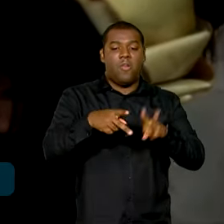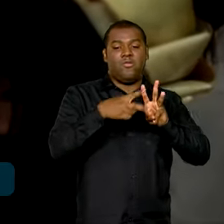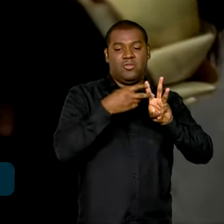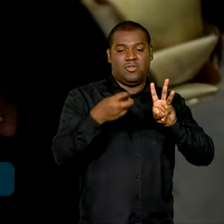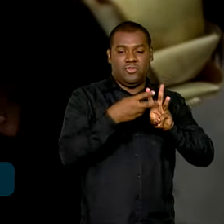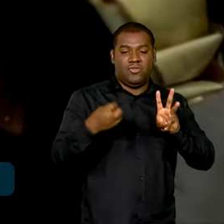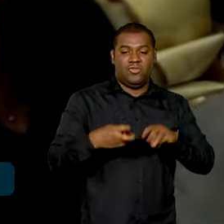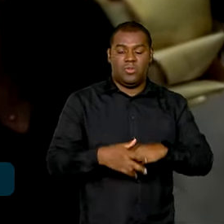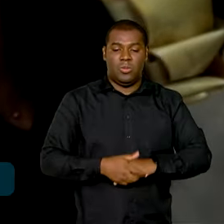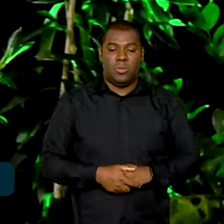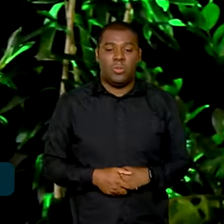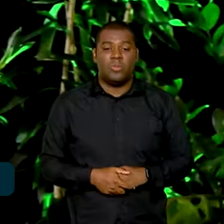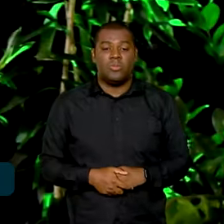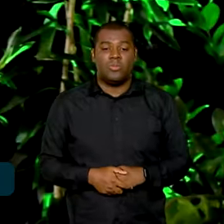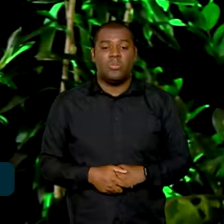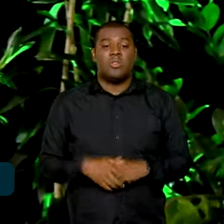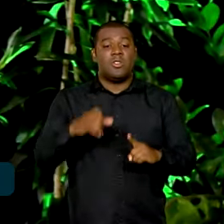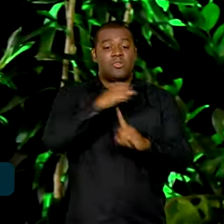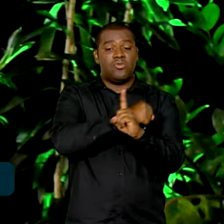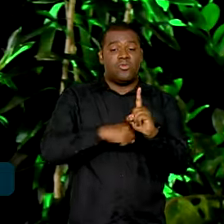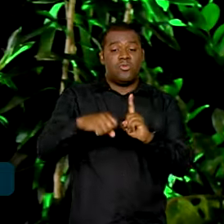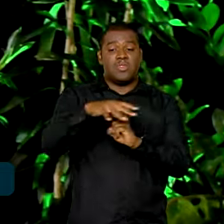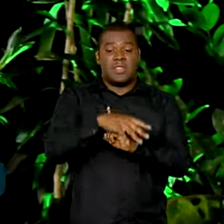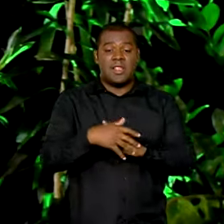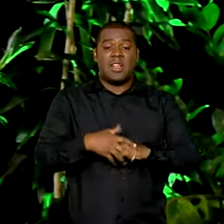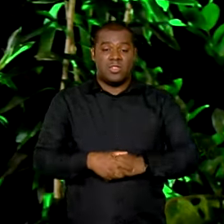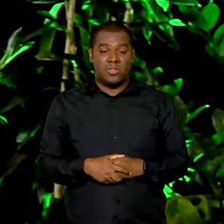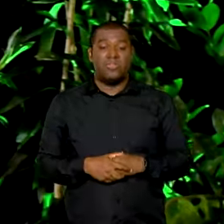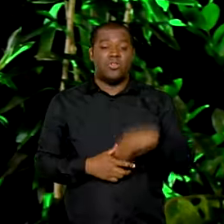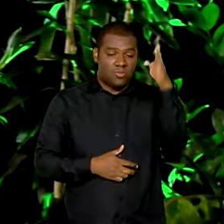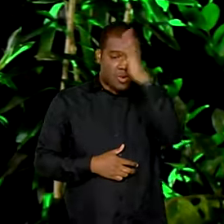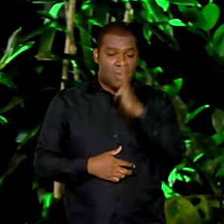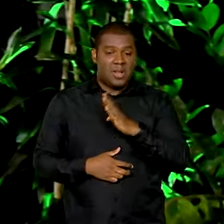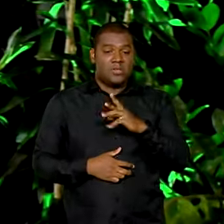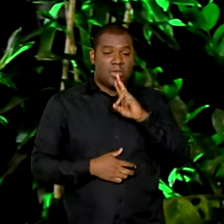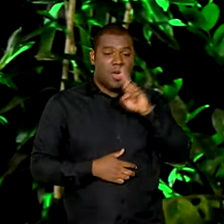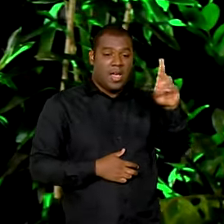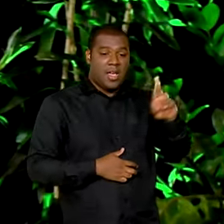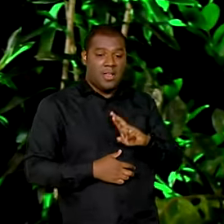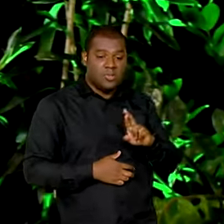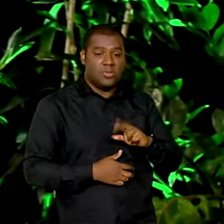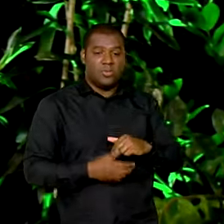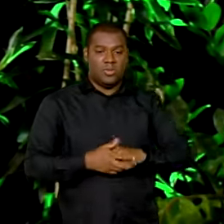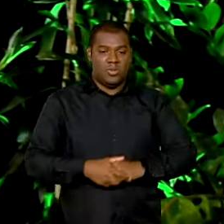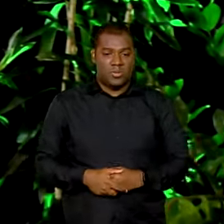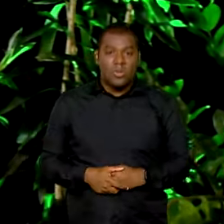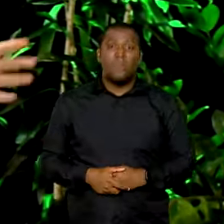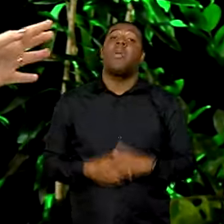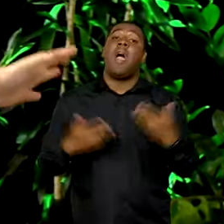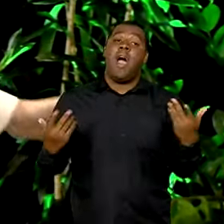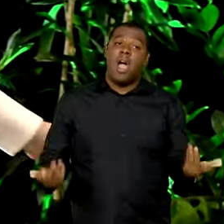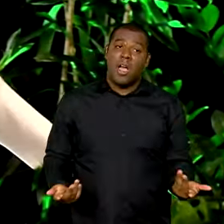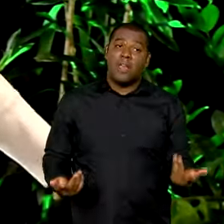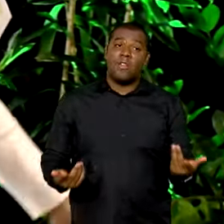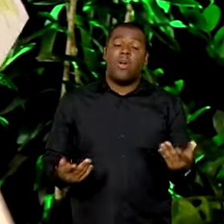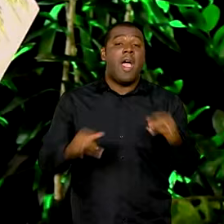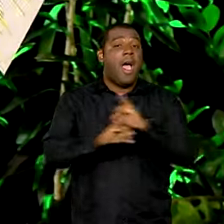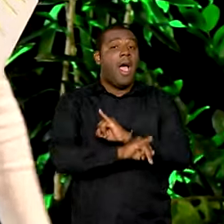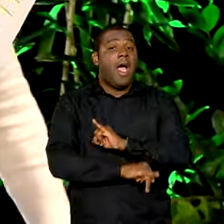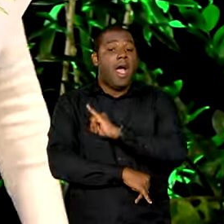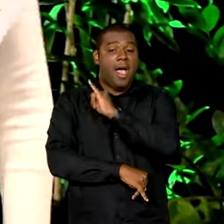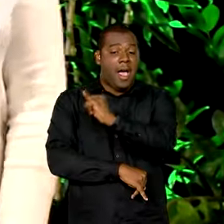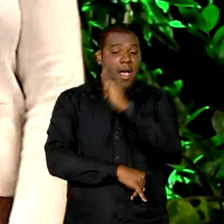Quando nós recebemos da sociedade brasileira a resposta, nós entregamos para cada ministério e foi lá para o